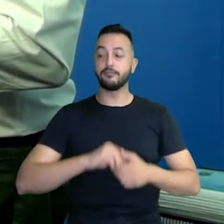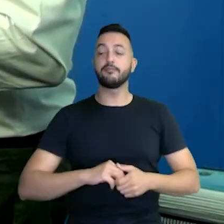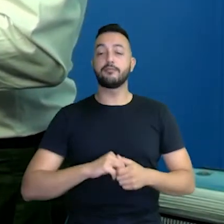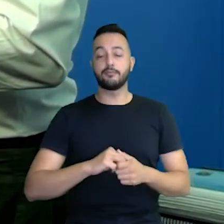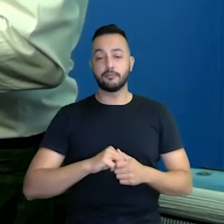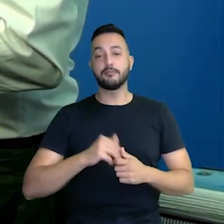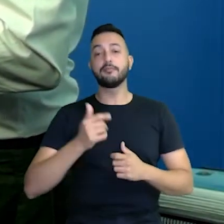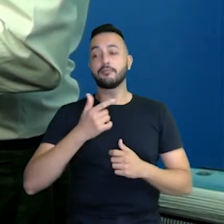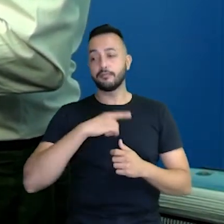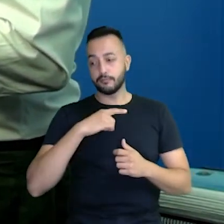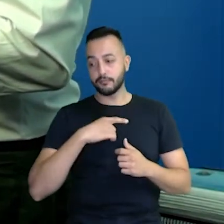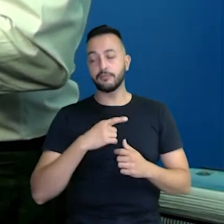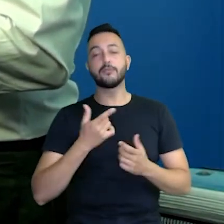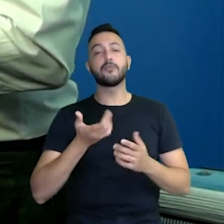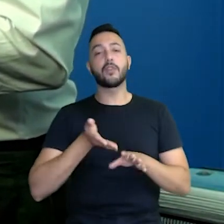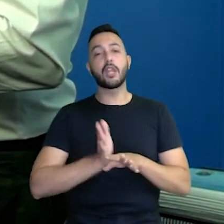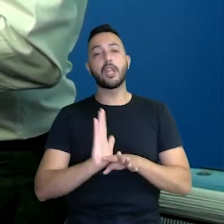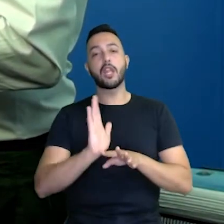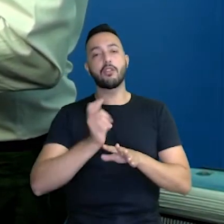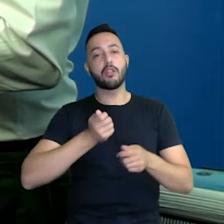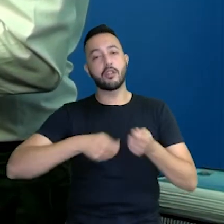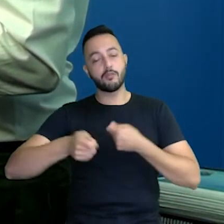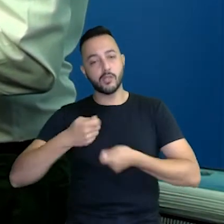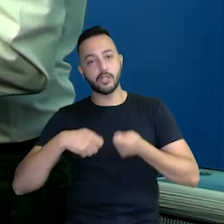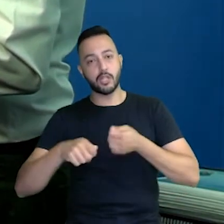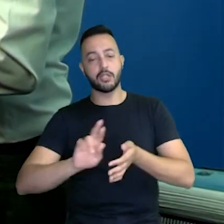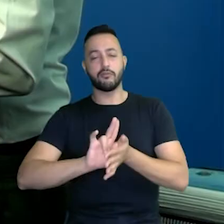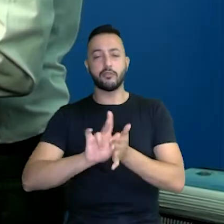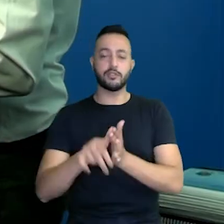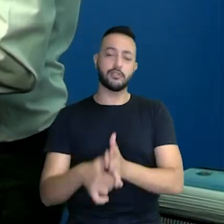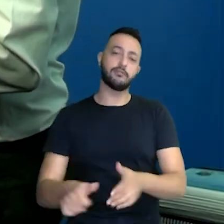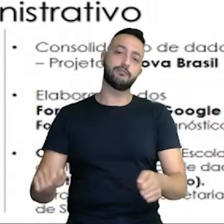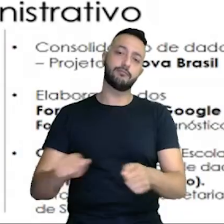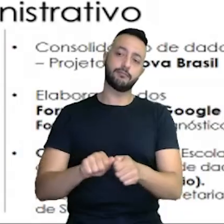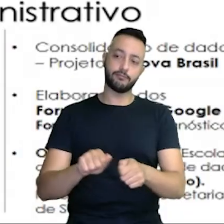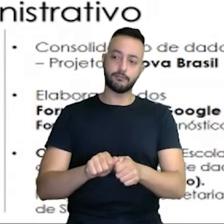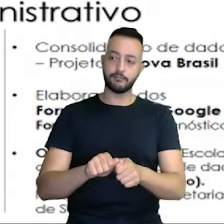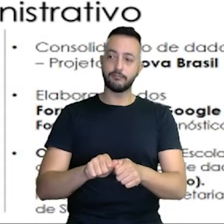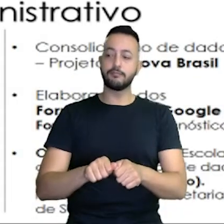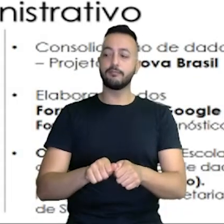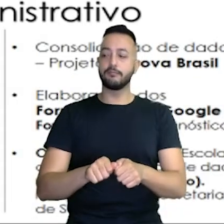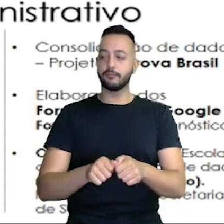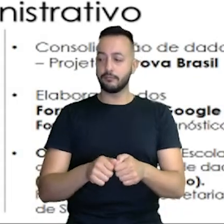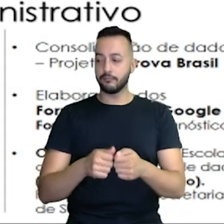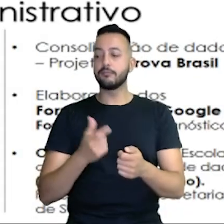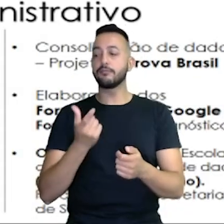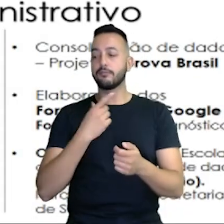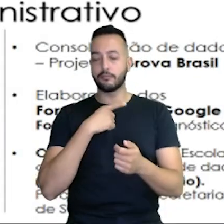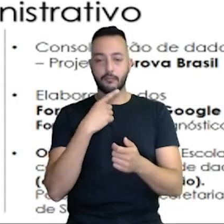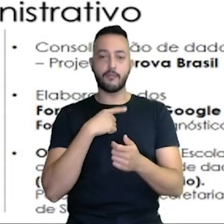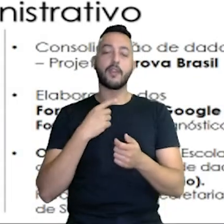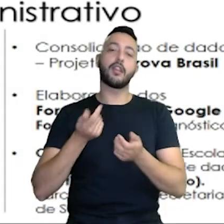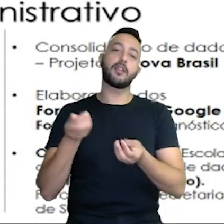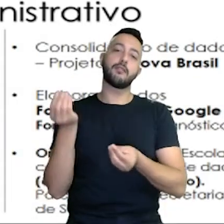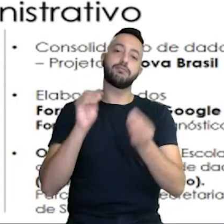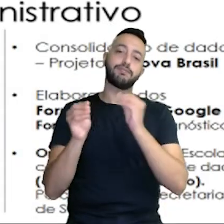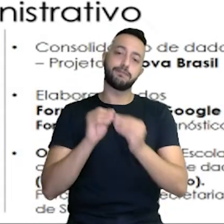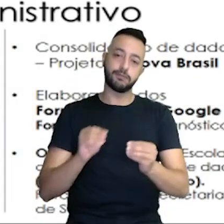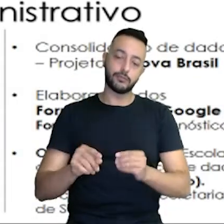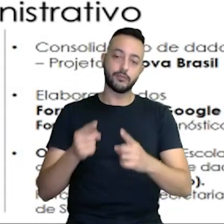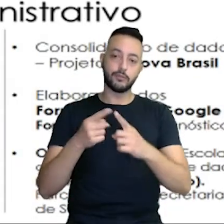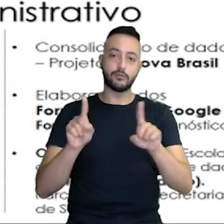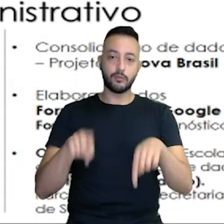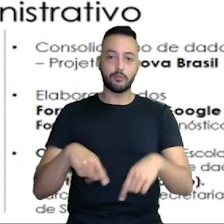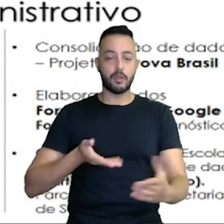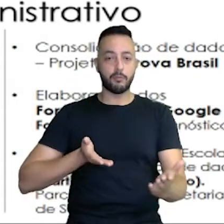são o eixo administrativo, várias ações que eles realizam, consolidação dos dados do projeto